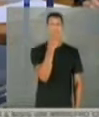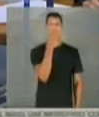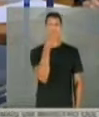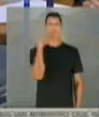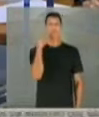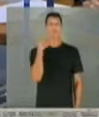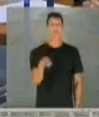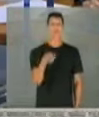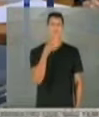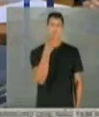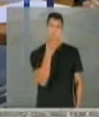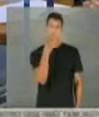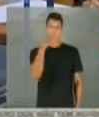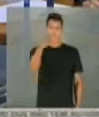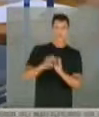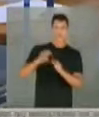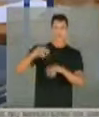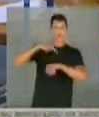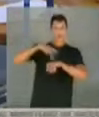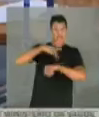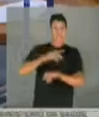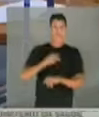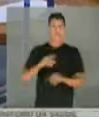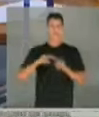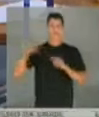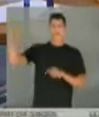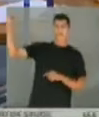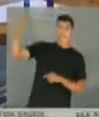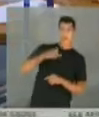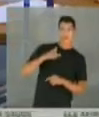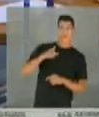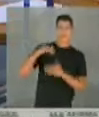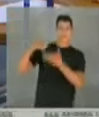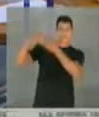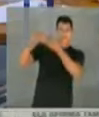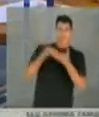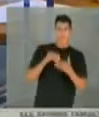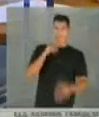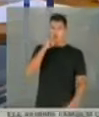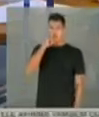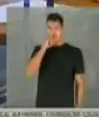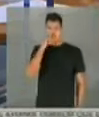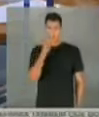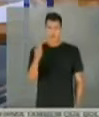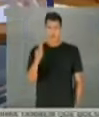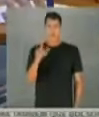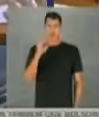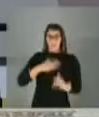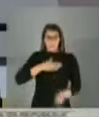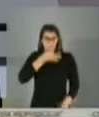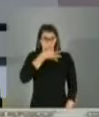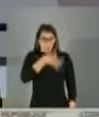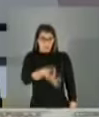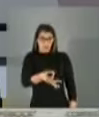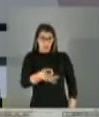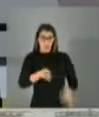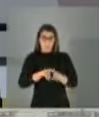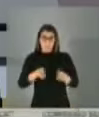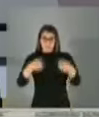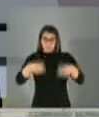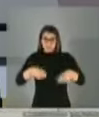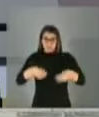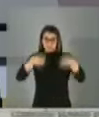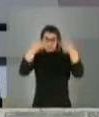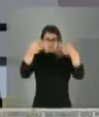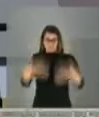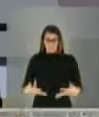.047 pessoas. Mas essas também não trazem o risco de transmissão de Covid. Só a Copa América. Mas eu tenho que lhe falar a